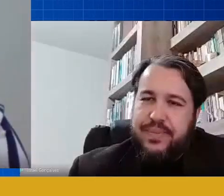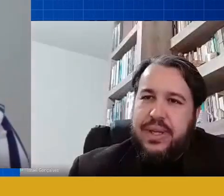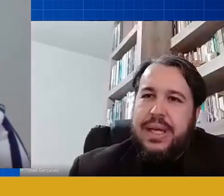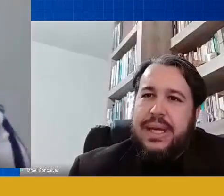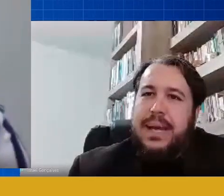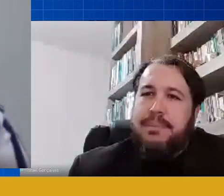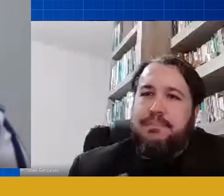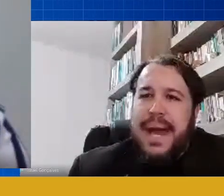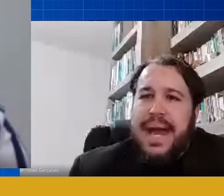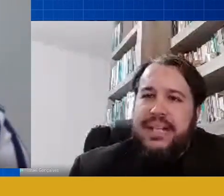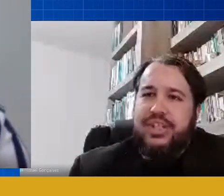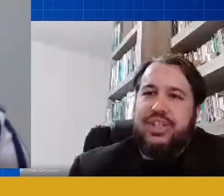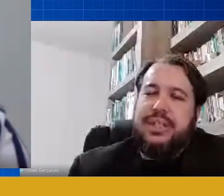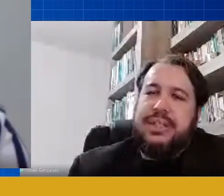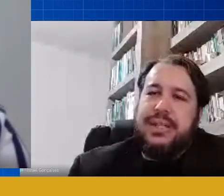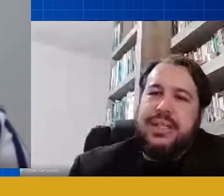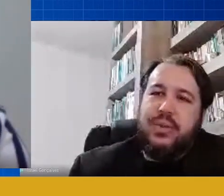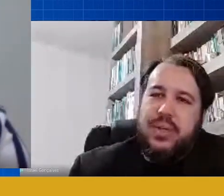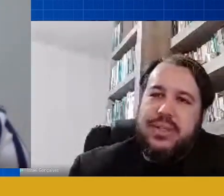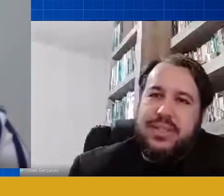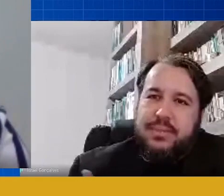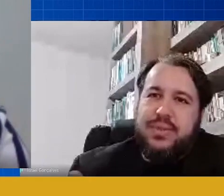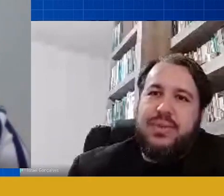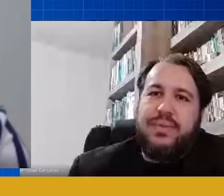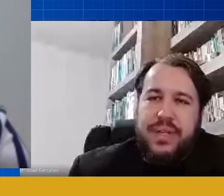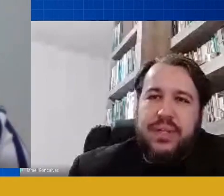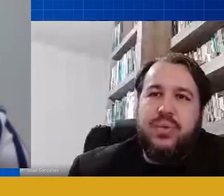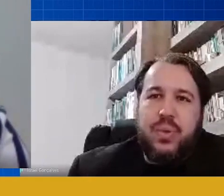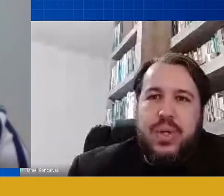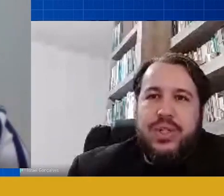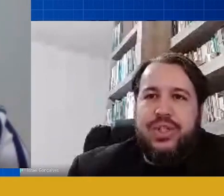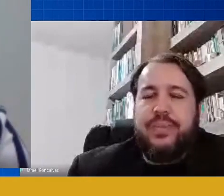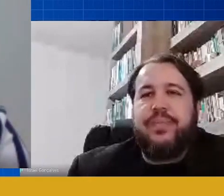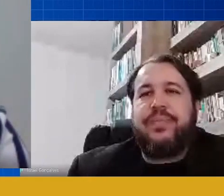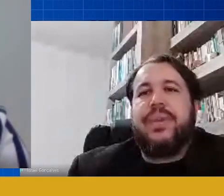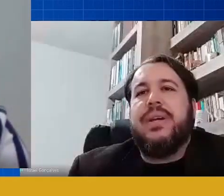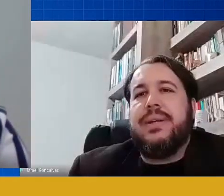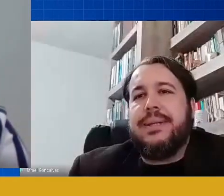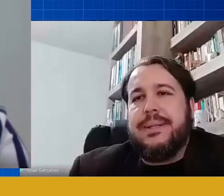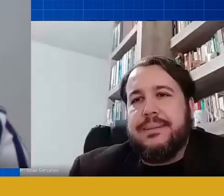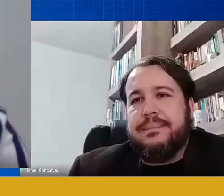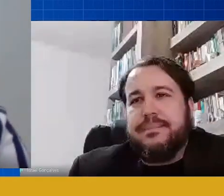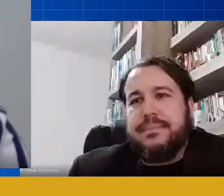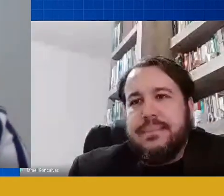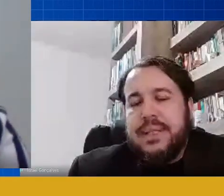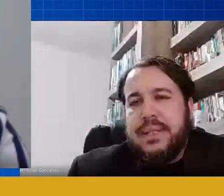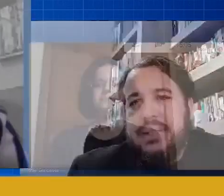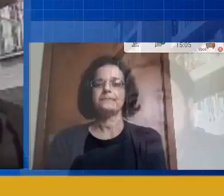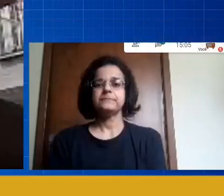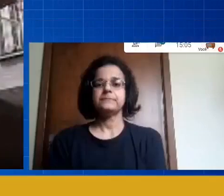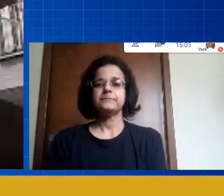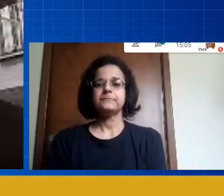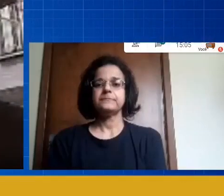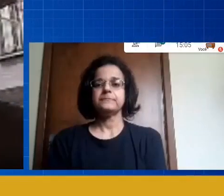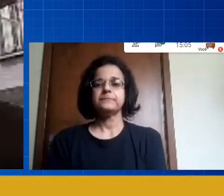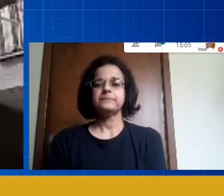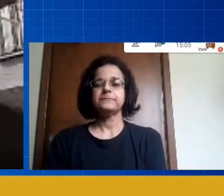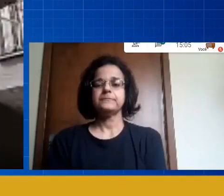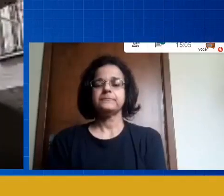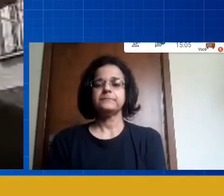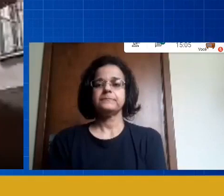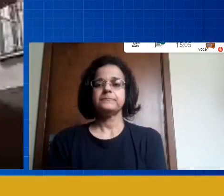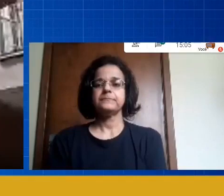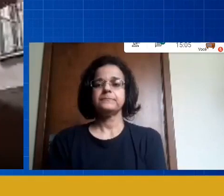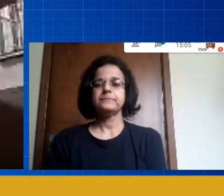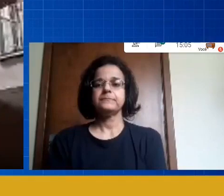seguinte parte do que nós estamos sofrendo hoje de certa forma